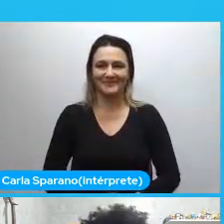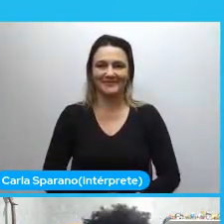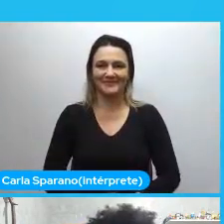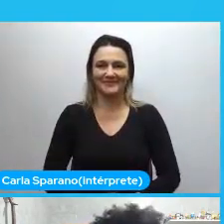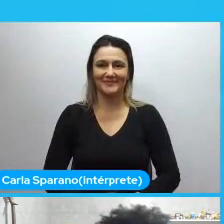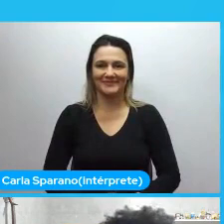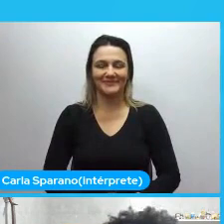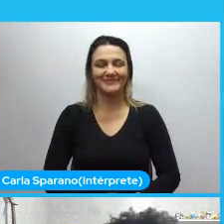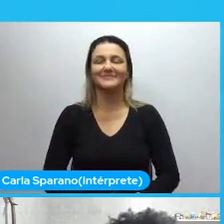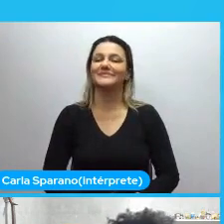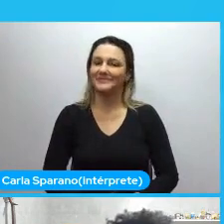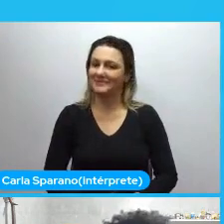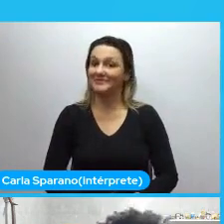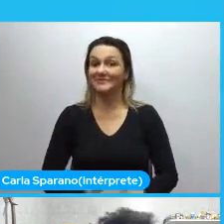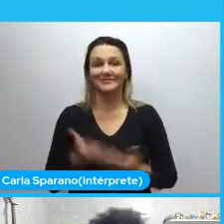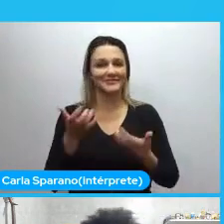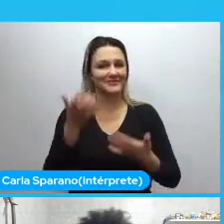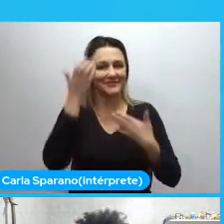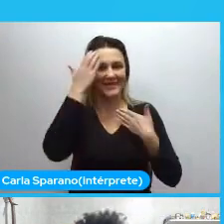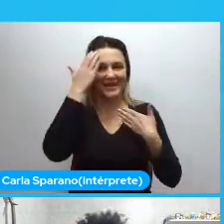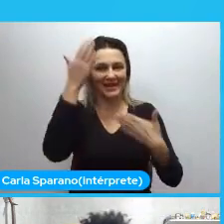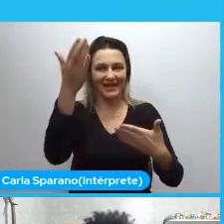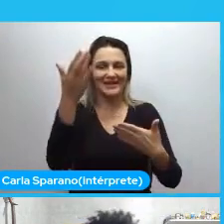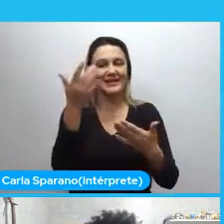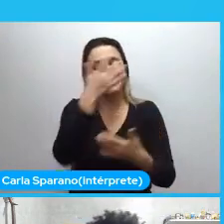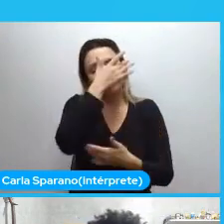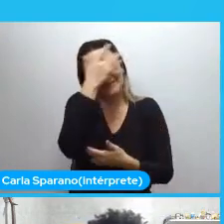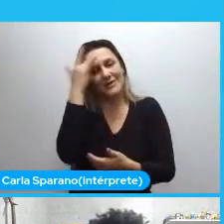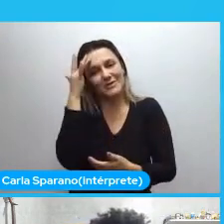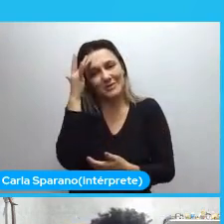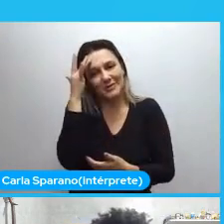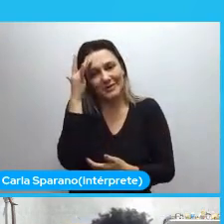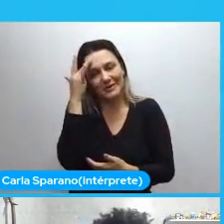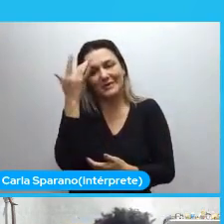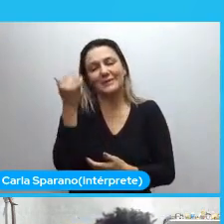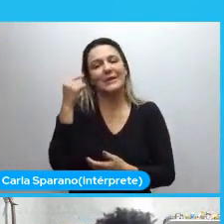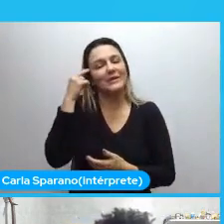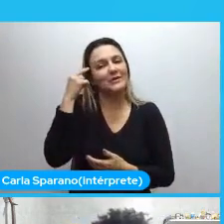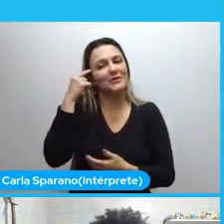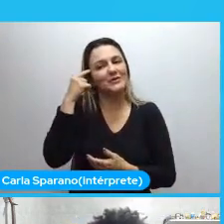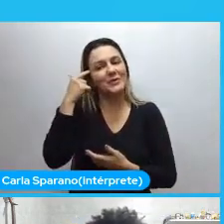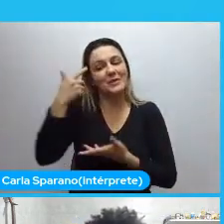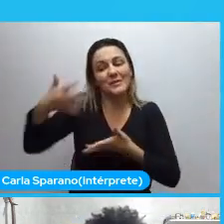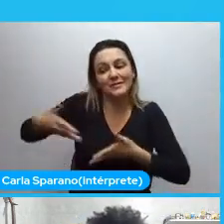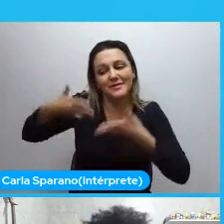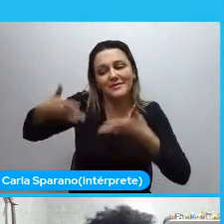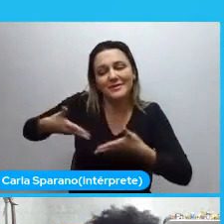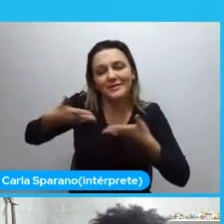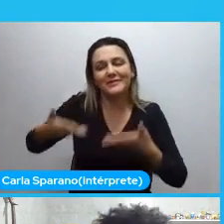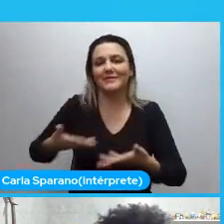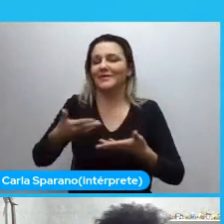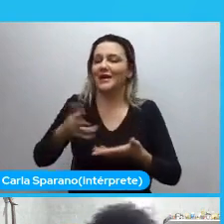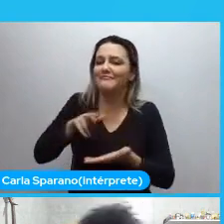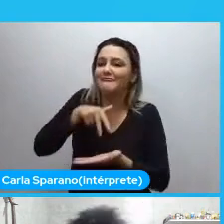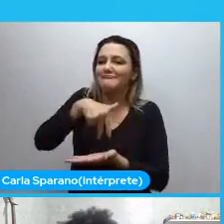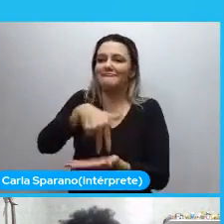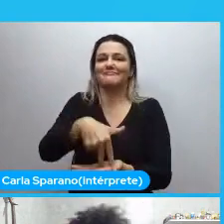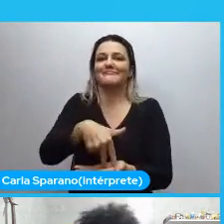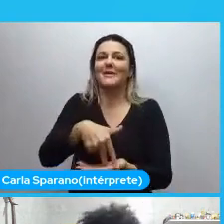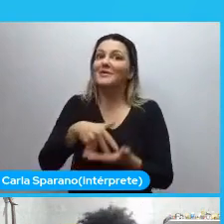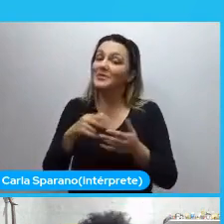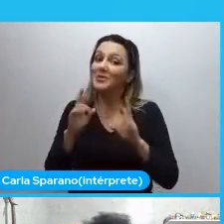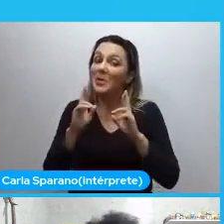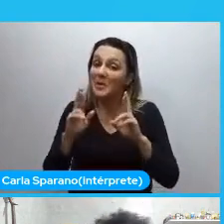Eu quero agradecer, quero agradecer as pessoas que pensaram em me trazer aqui. Eu espero que eu atenda as expectativas. Mas também, se eu não